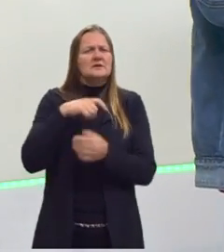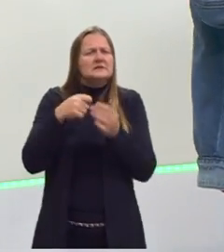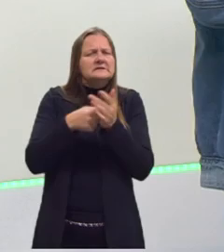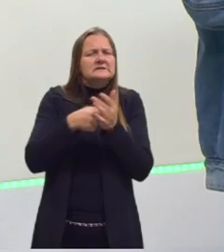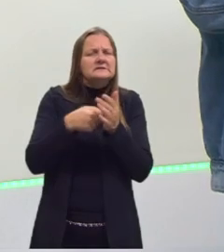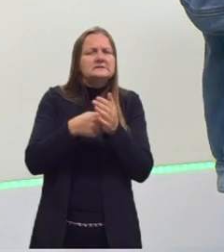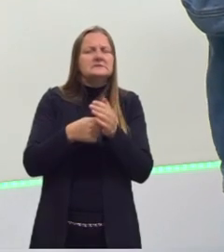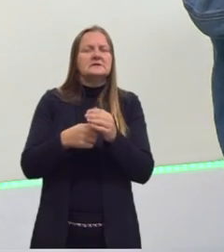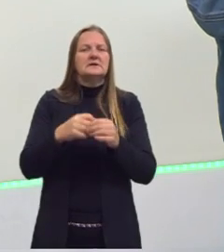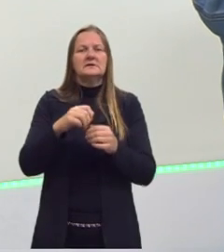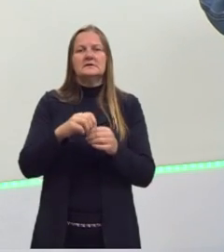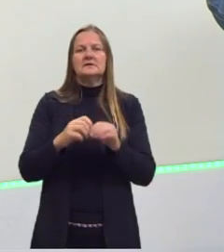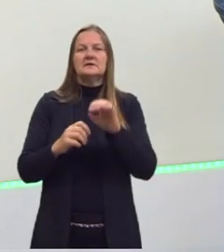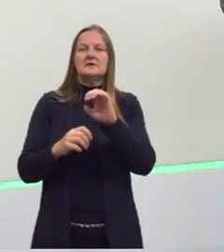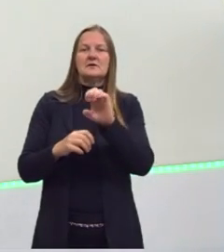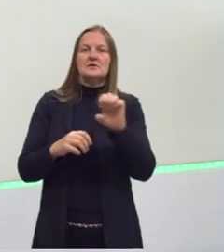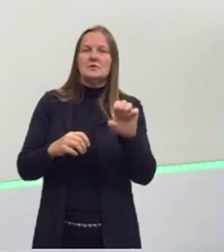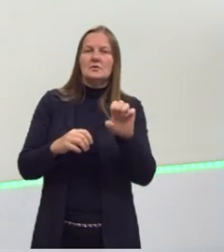chegar nas Índias